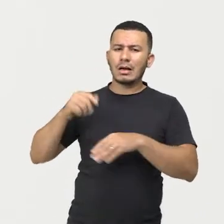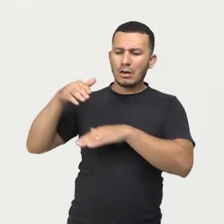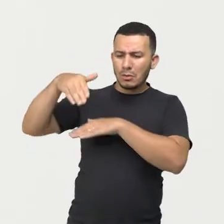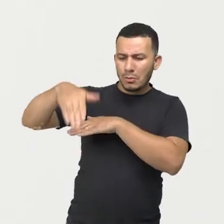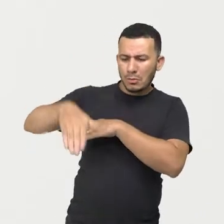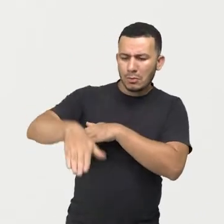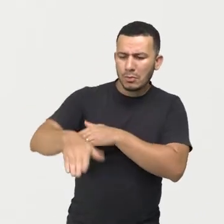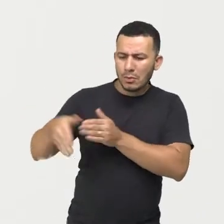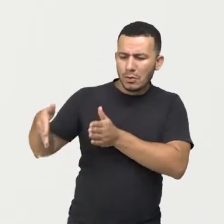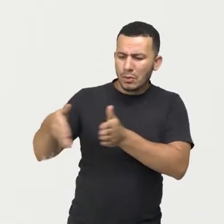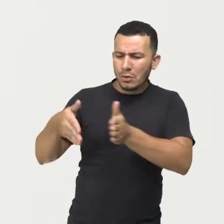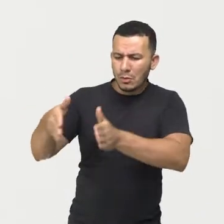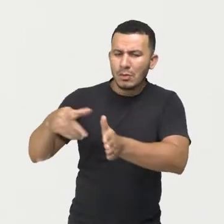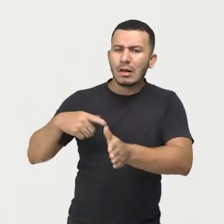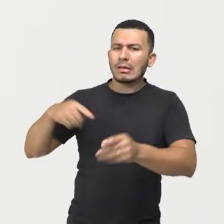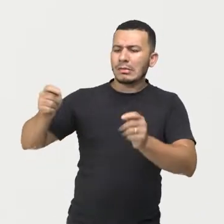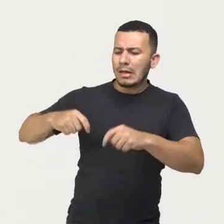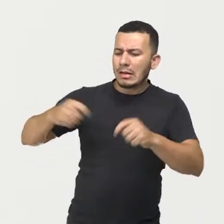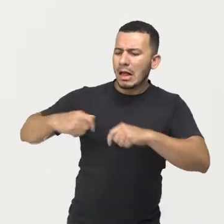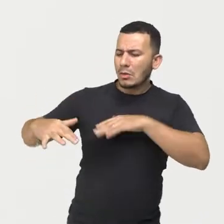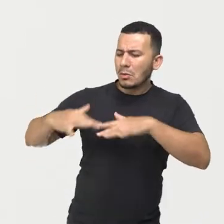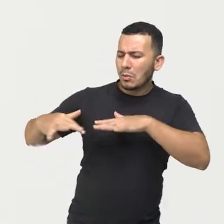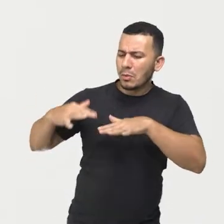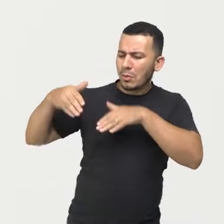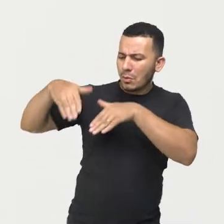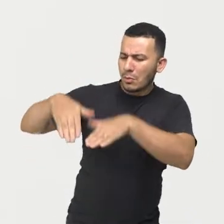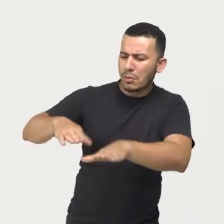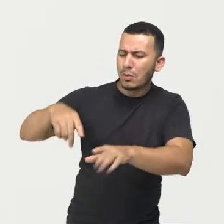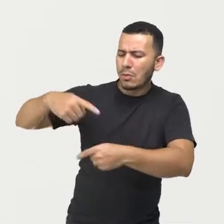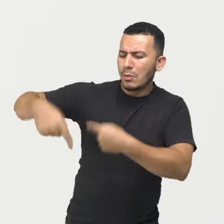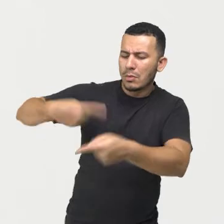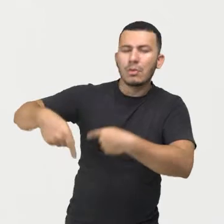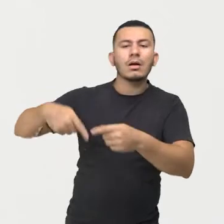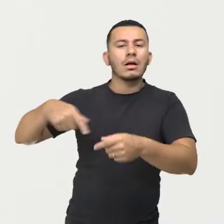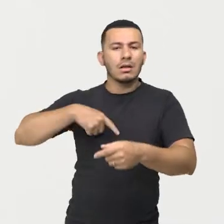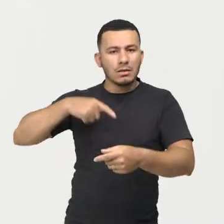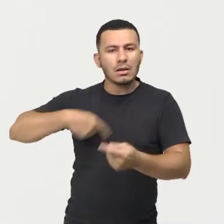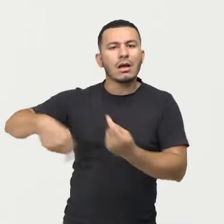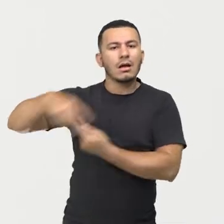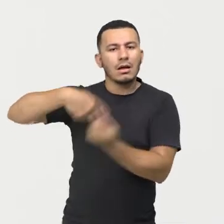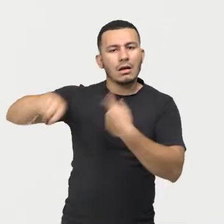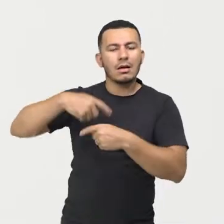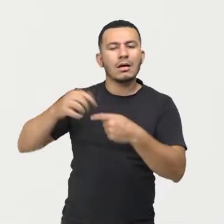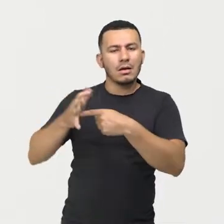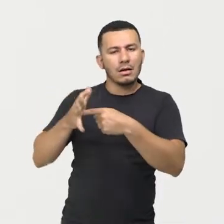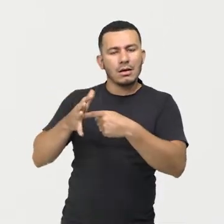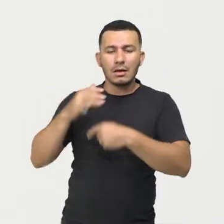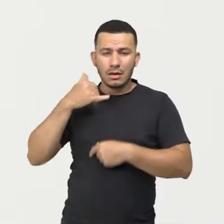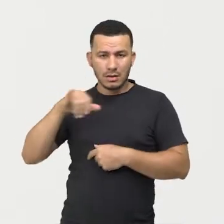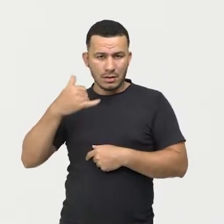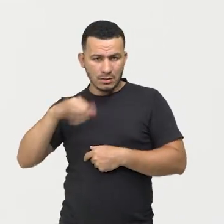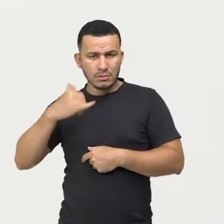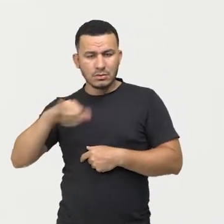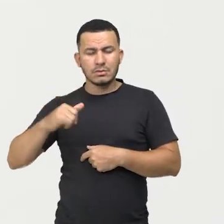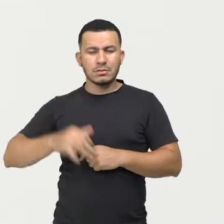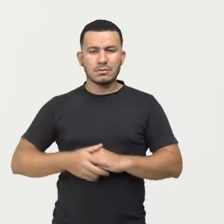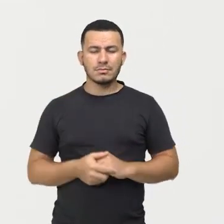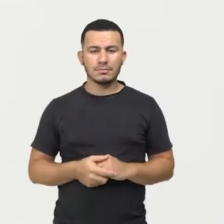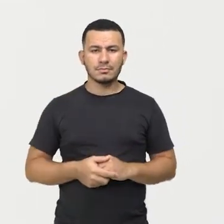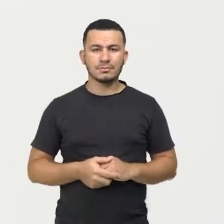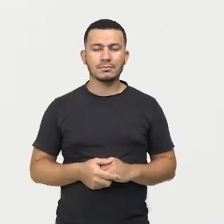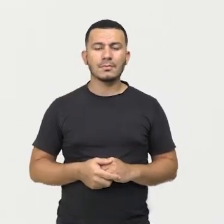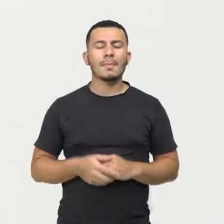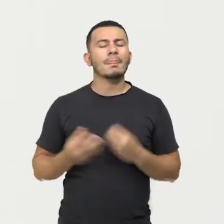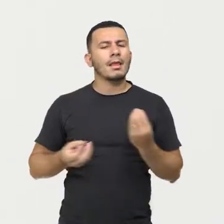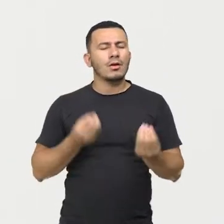ele possui um potencial para ser gerada energia, certo? E aí a gente pode analisar como é que está a